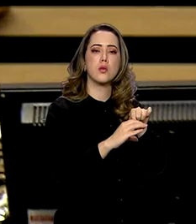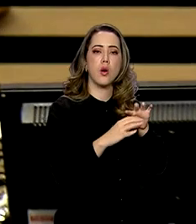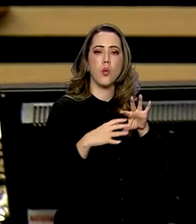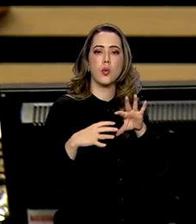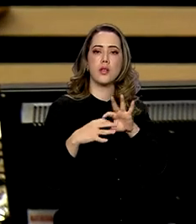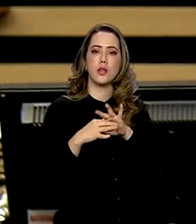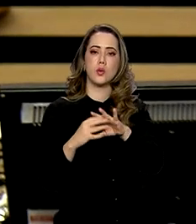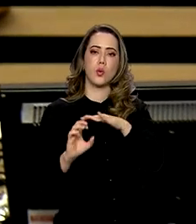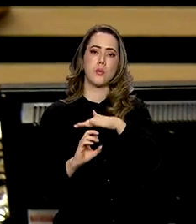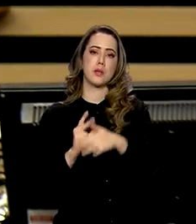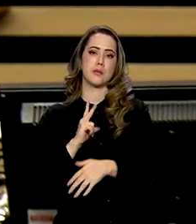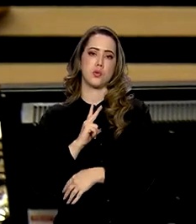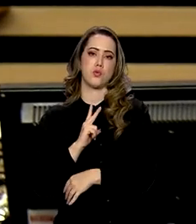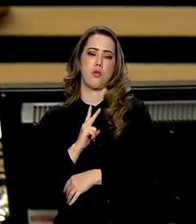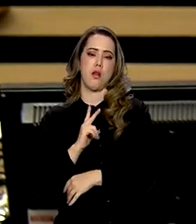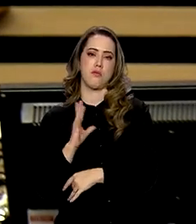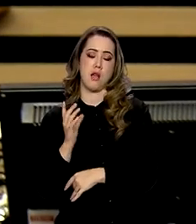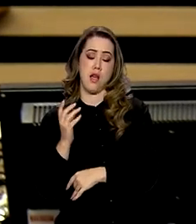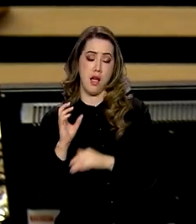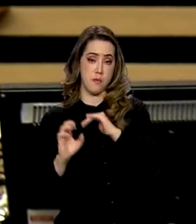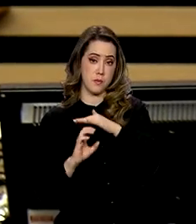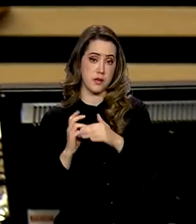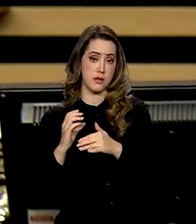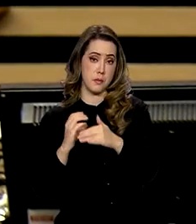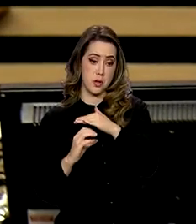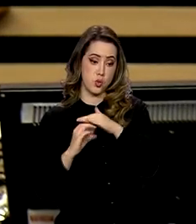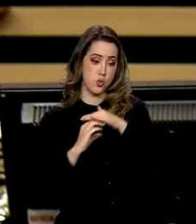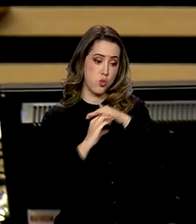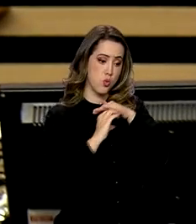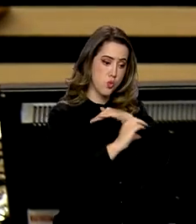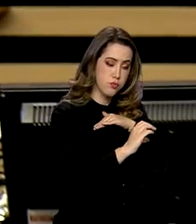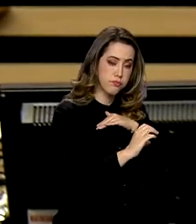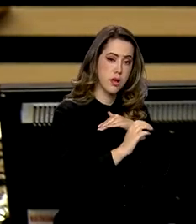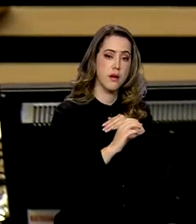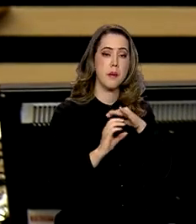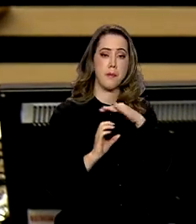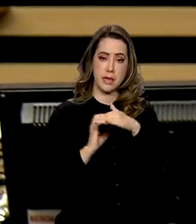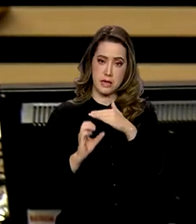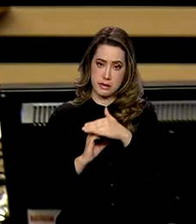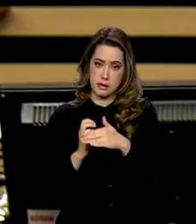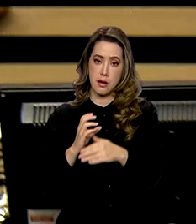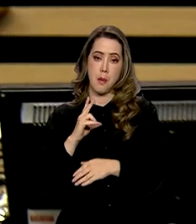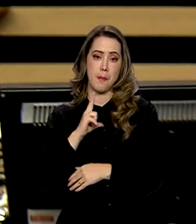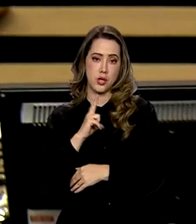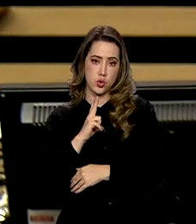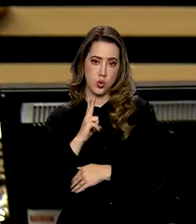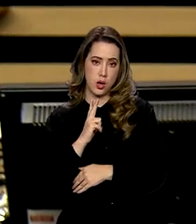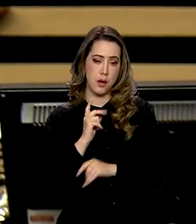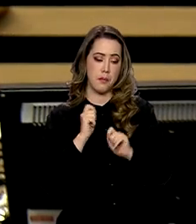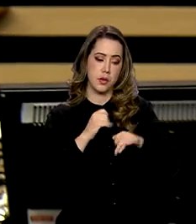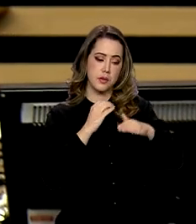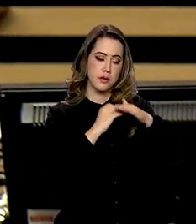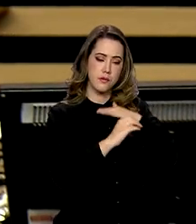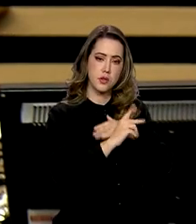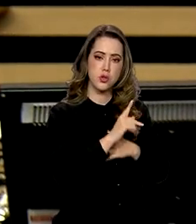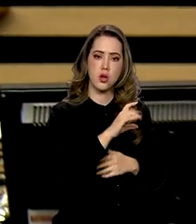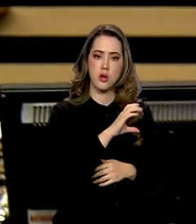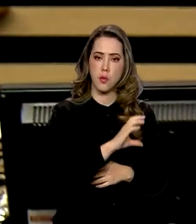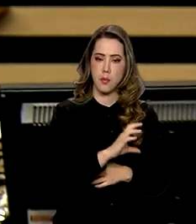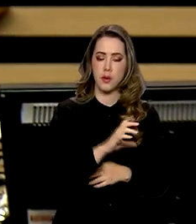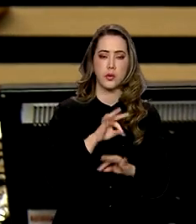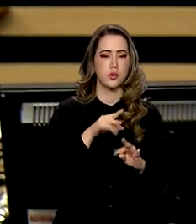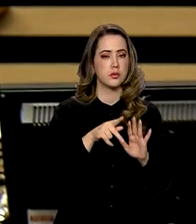privado. Essa é uma das grandes diferenças desse PAC para os outros PACs. Então, todos os